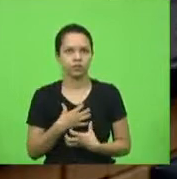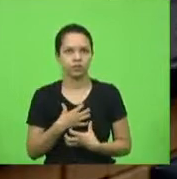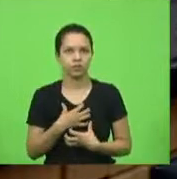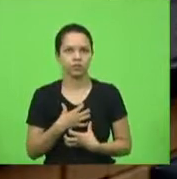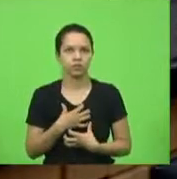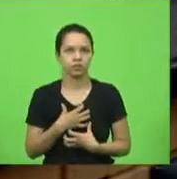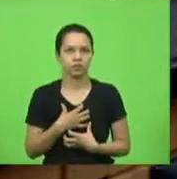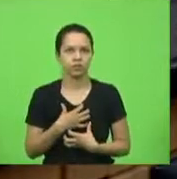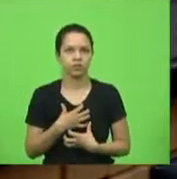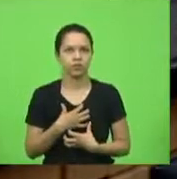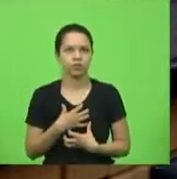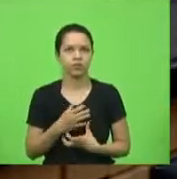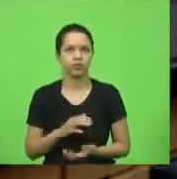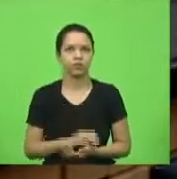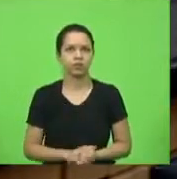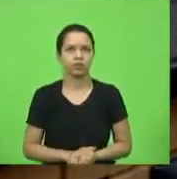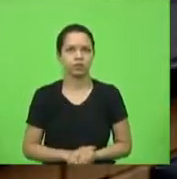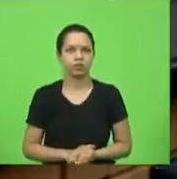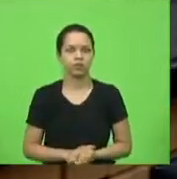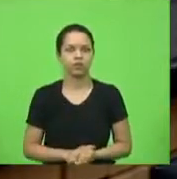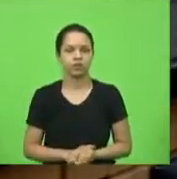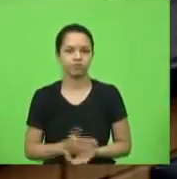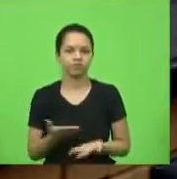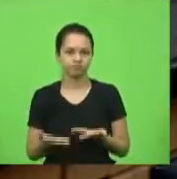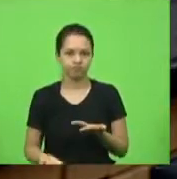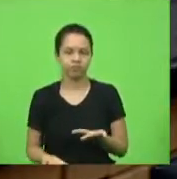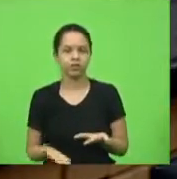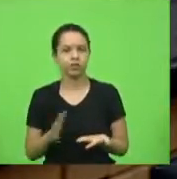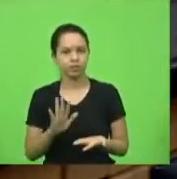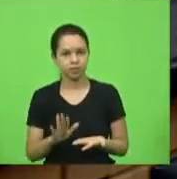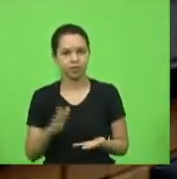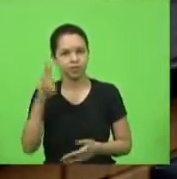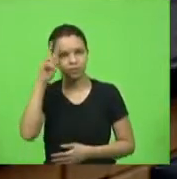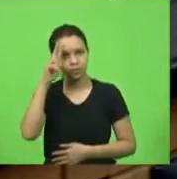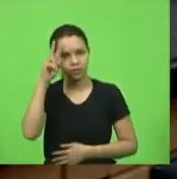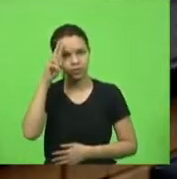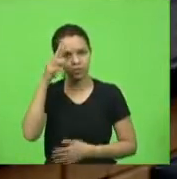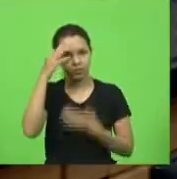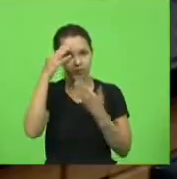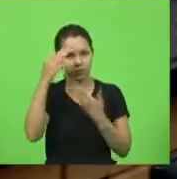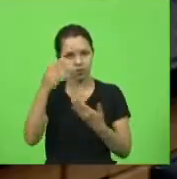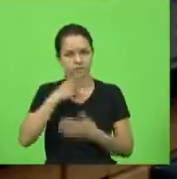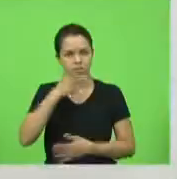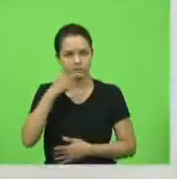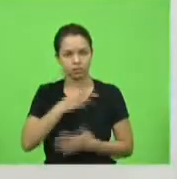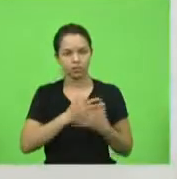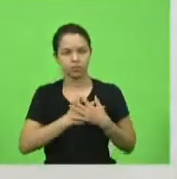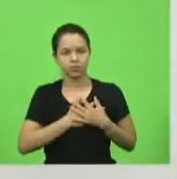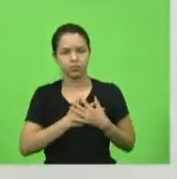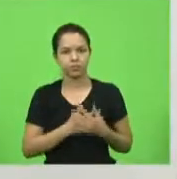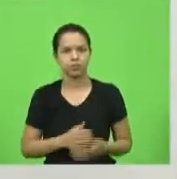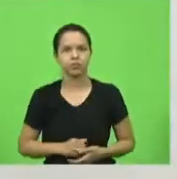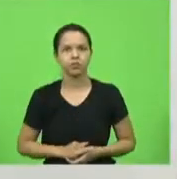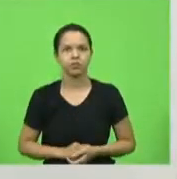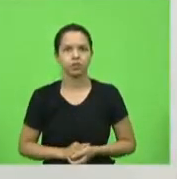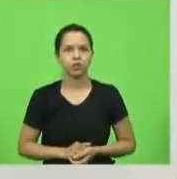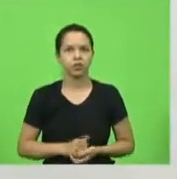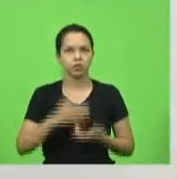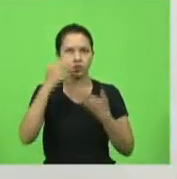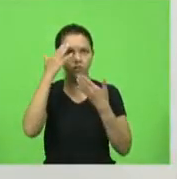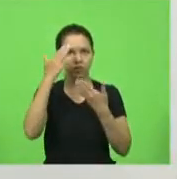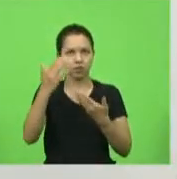áudio, não vai ter mais, mas fica aqui a lembrança. Muito obrigado, deputado Kennedy, meus sentimentos mesmo. Muito obrigado, deputada Ada.